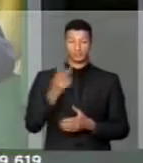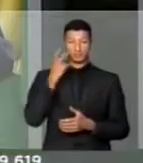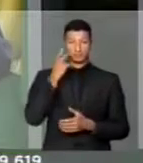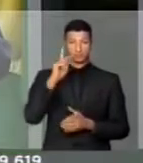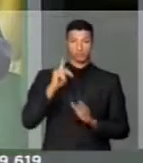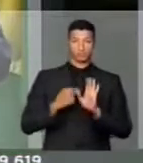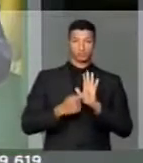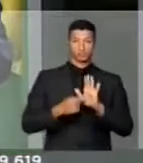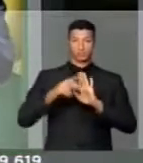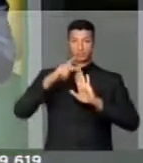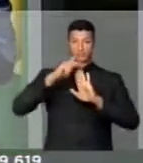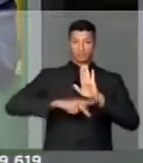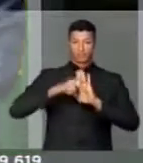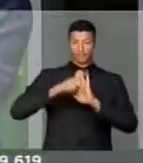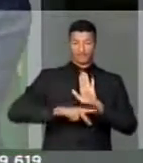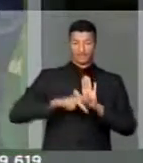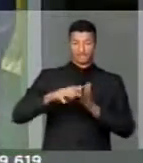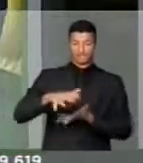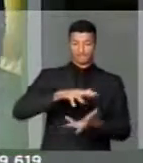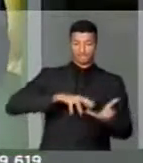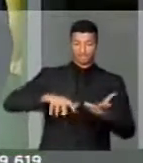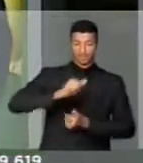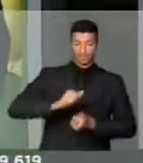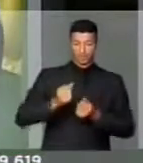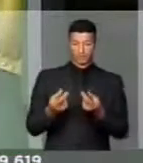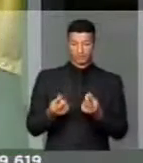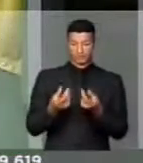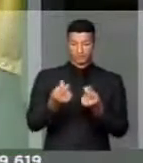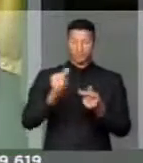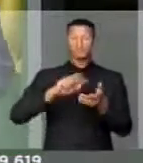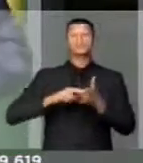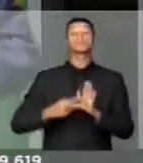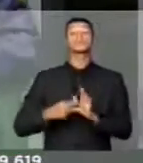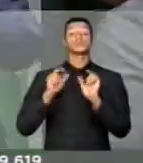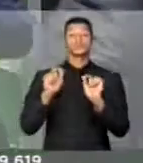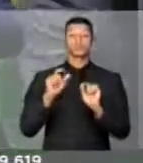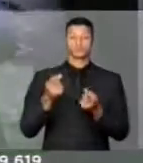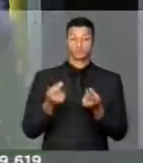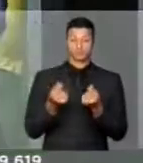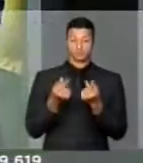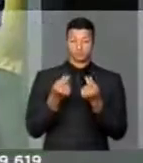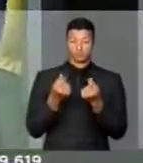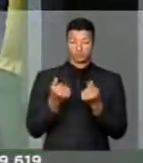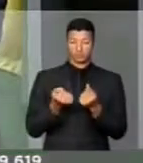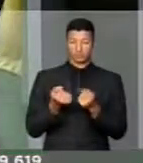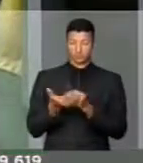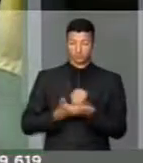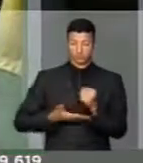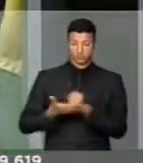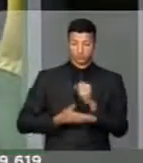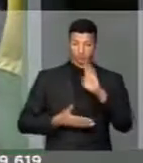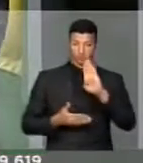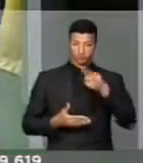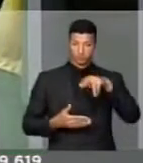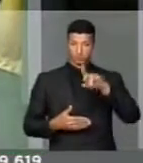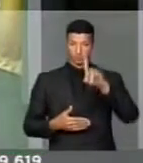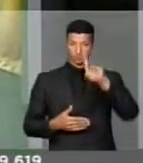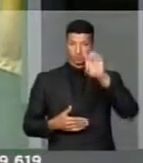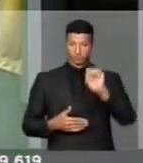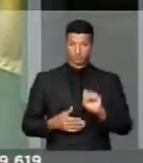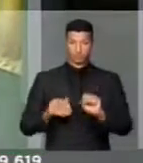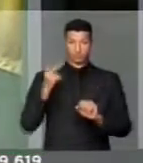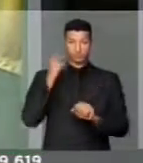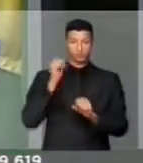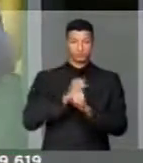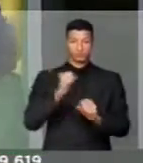Indicados para o programa de sustentação do investimento. O que é isto? É dinheiro subsidiado do BNDES para